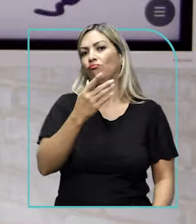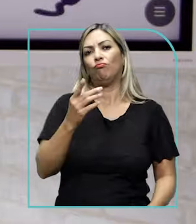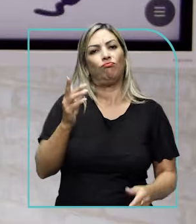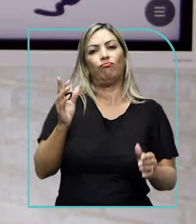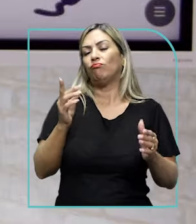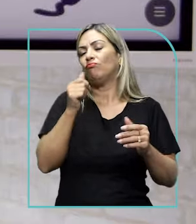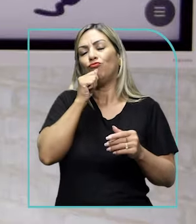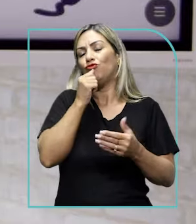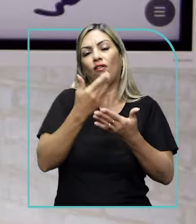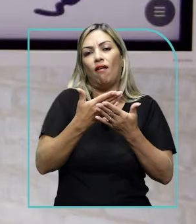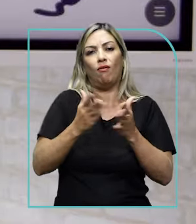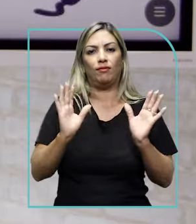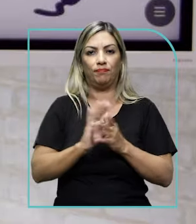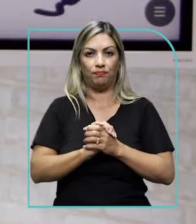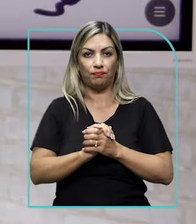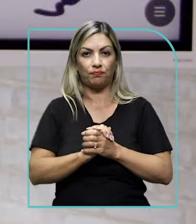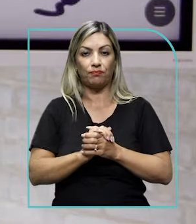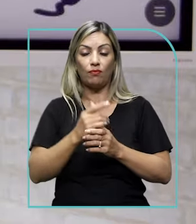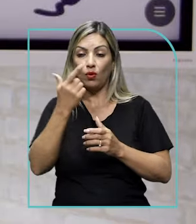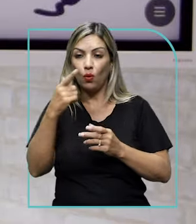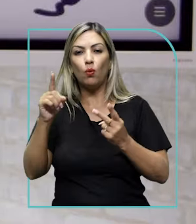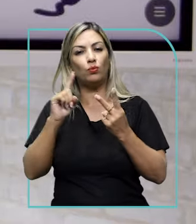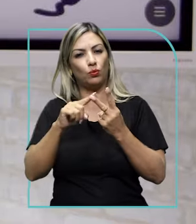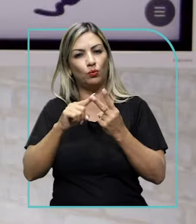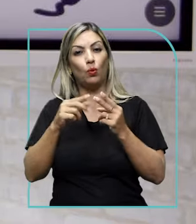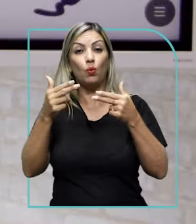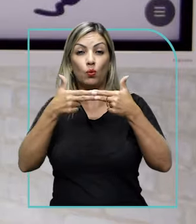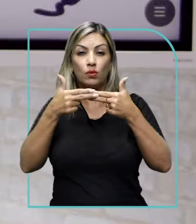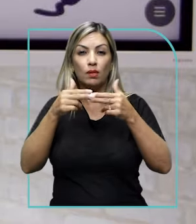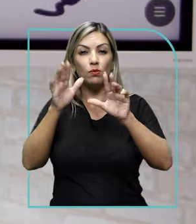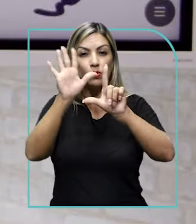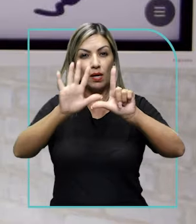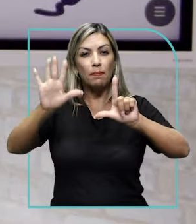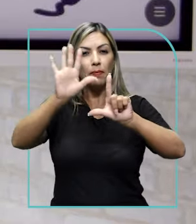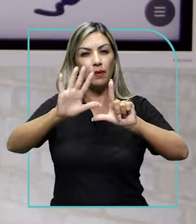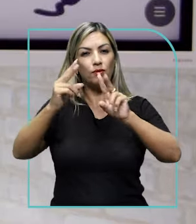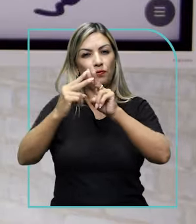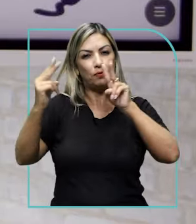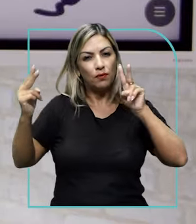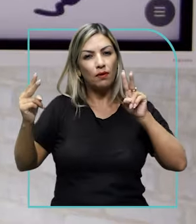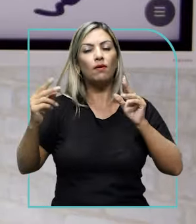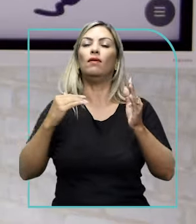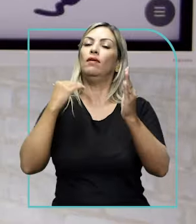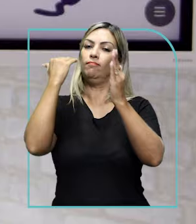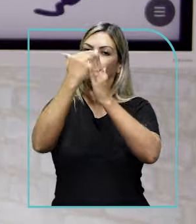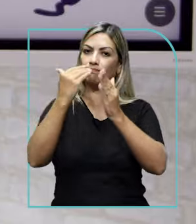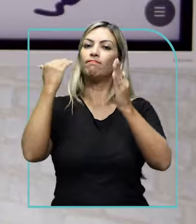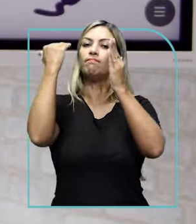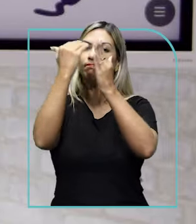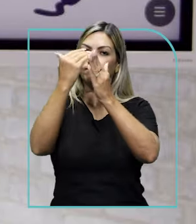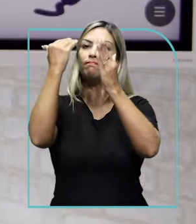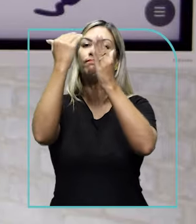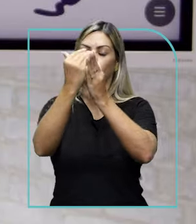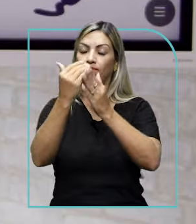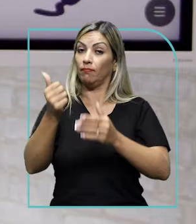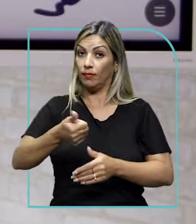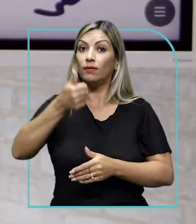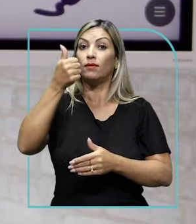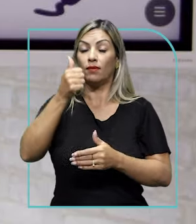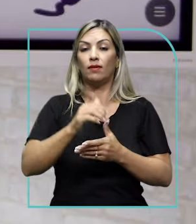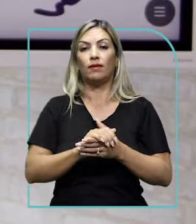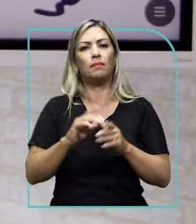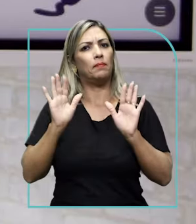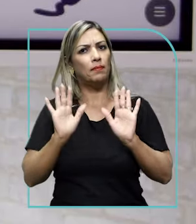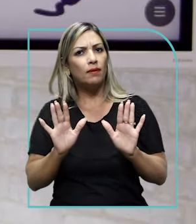Outras questões interessantes foram o uso de plataformas. Nós percebemos a necessidade de avançar um pouco mais nesse sentido.